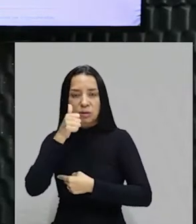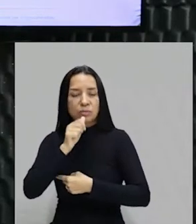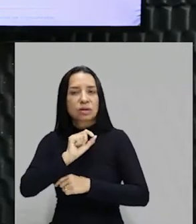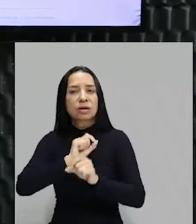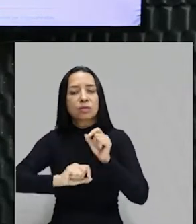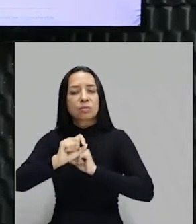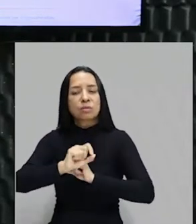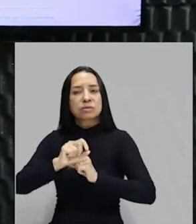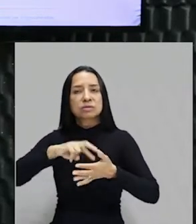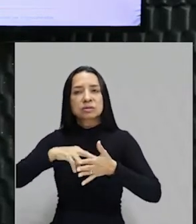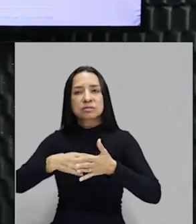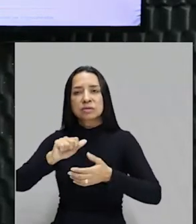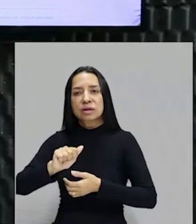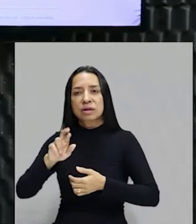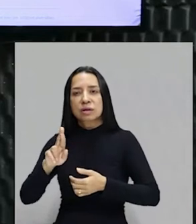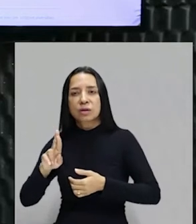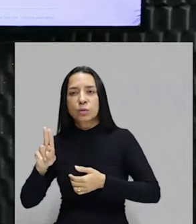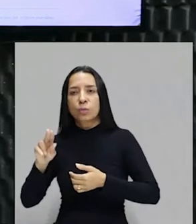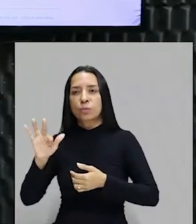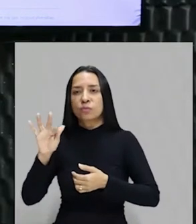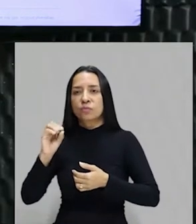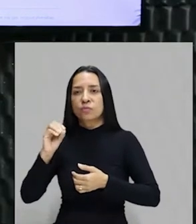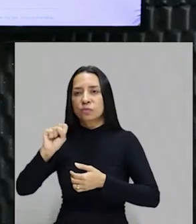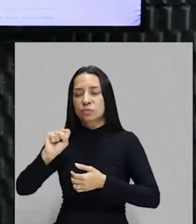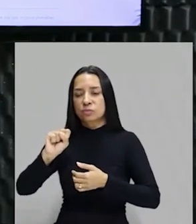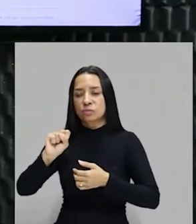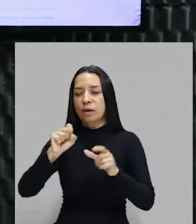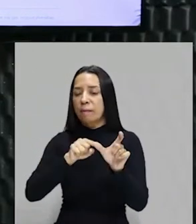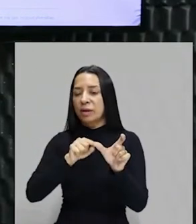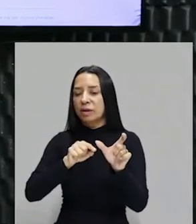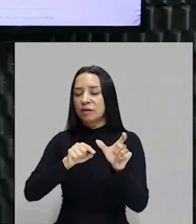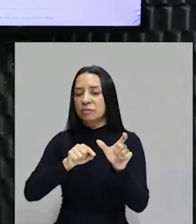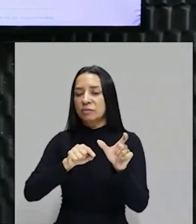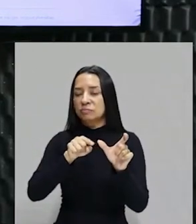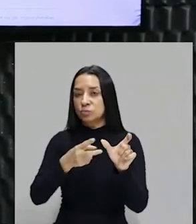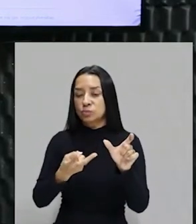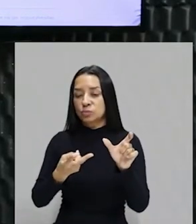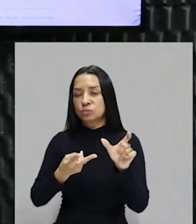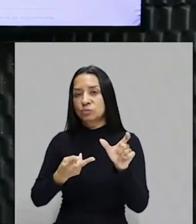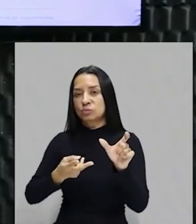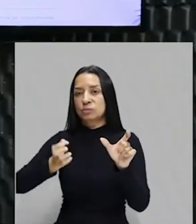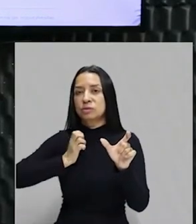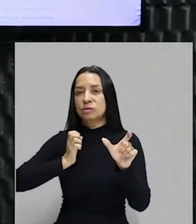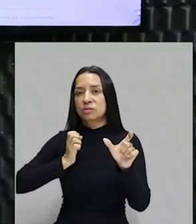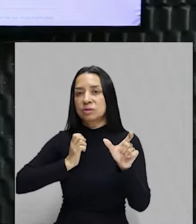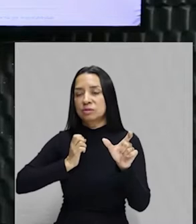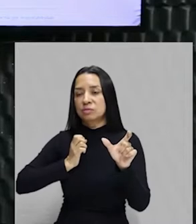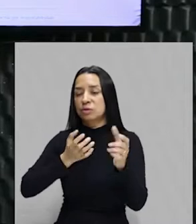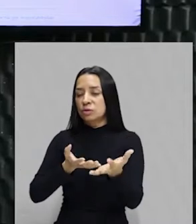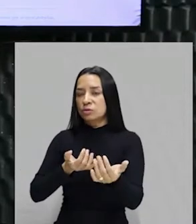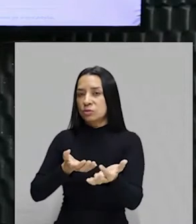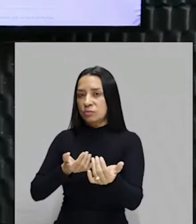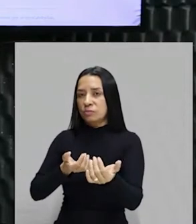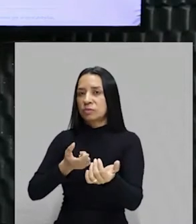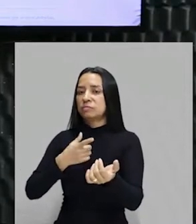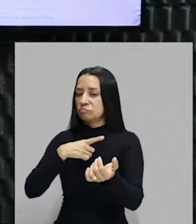seria Arrufus? Vamos tentar entender. Eles são ricos, são jovens, coisa rara de acontecer. Não, ricos,